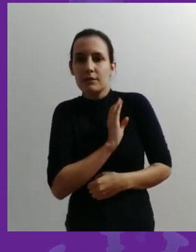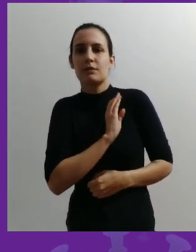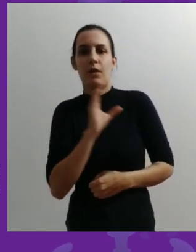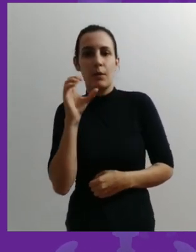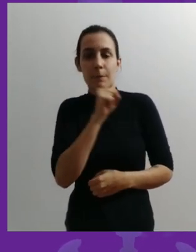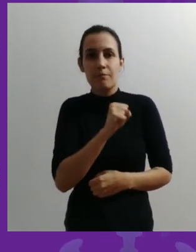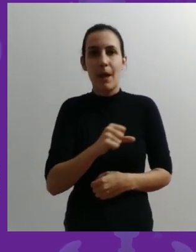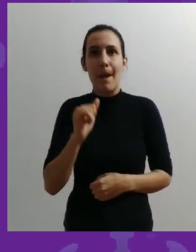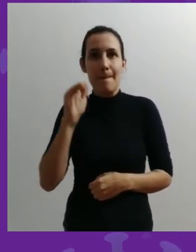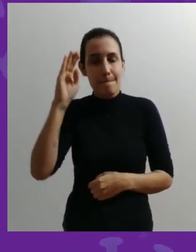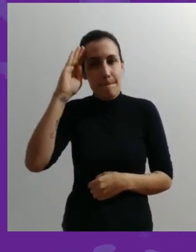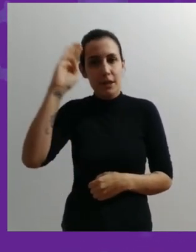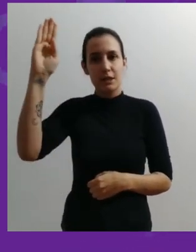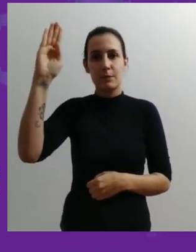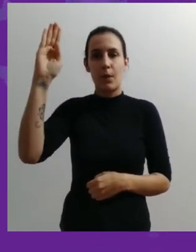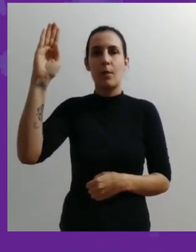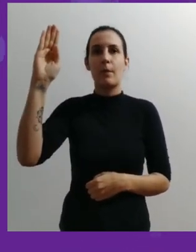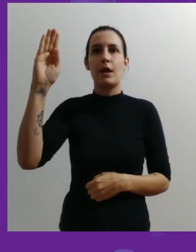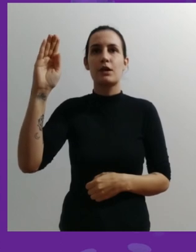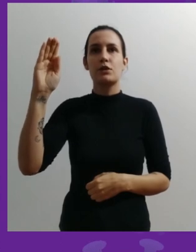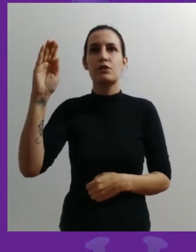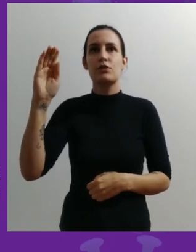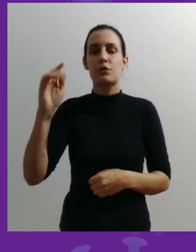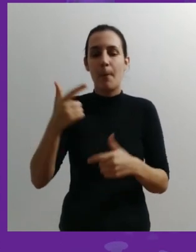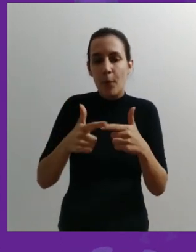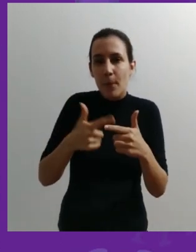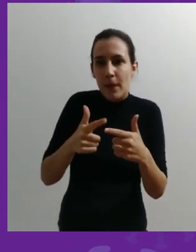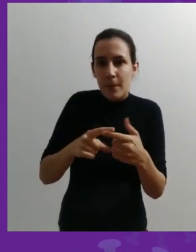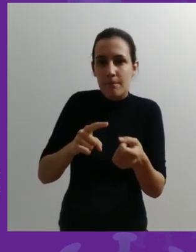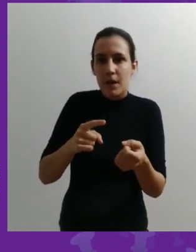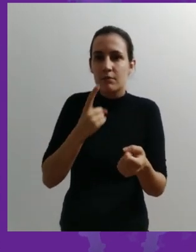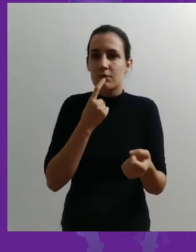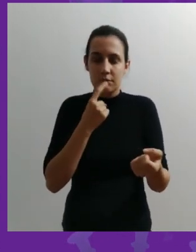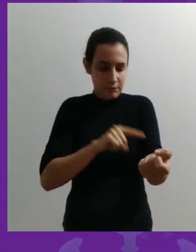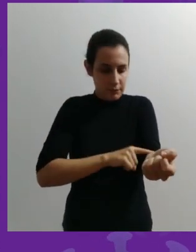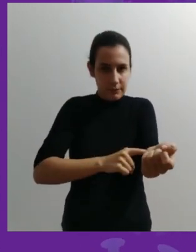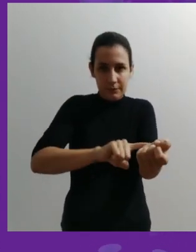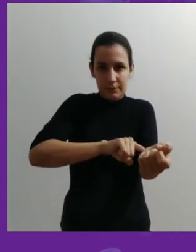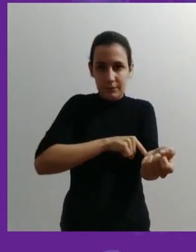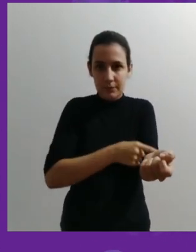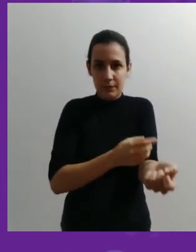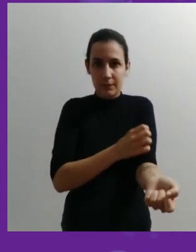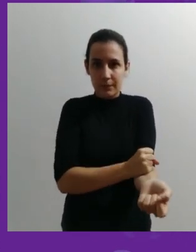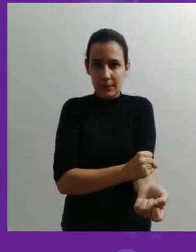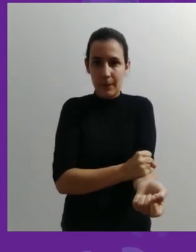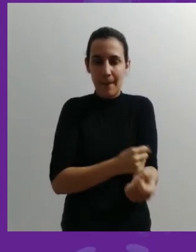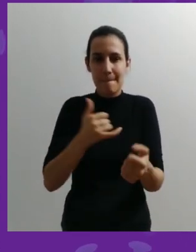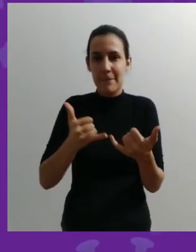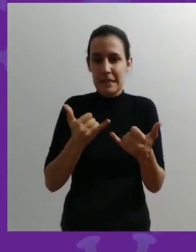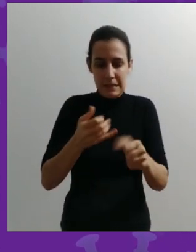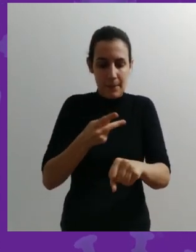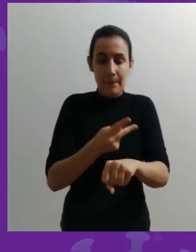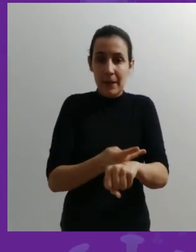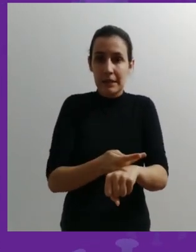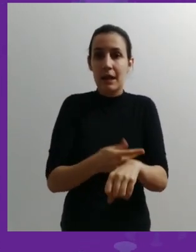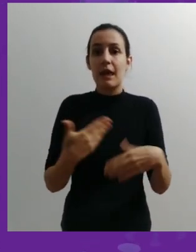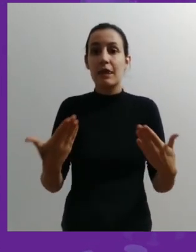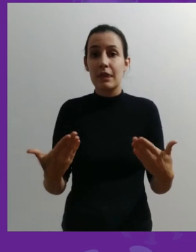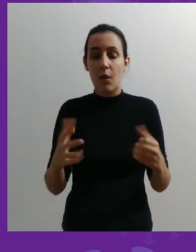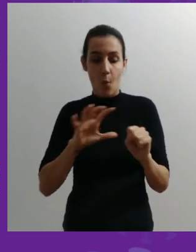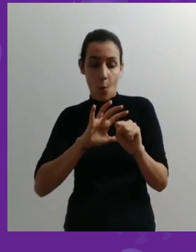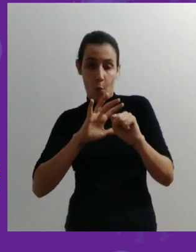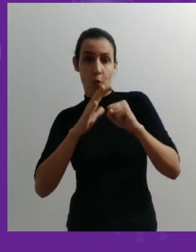inclusive distúrbios da coagulação. Então o que acontece? Essa síndrome respiratória chamada COVID